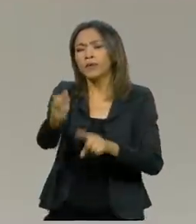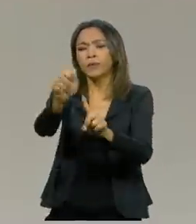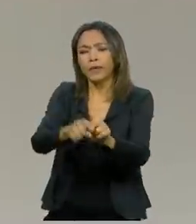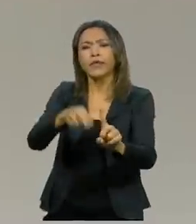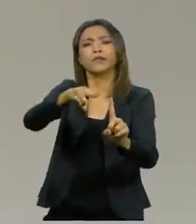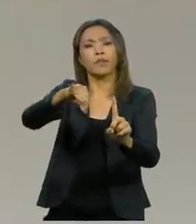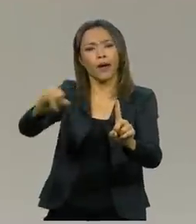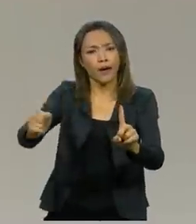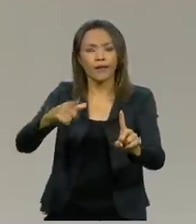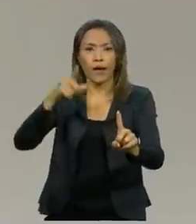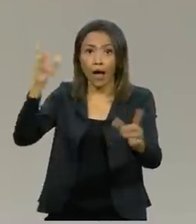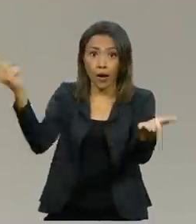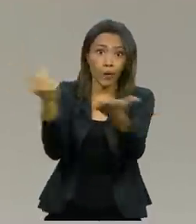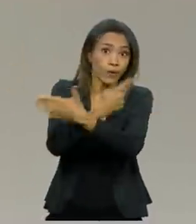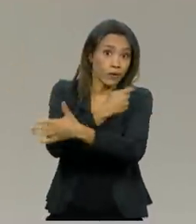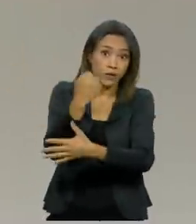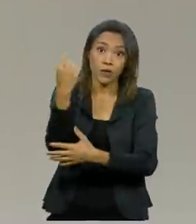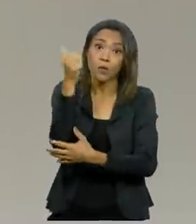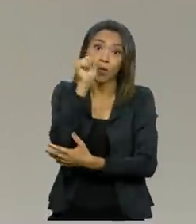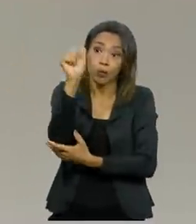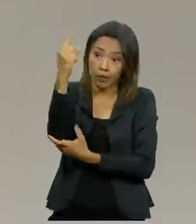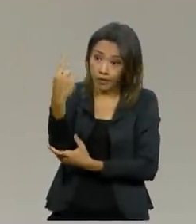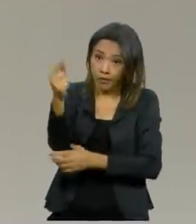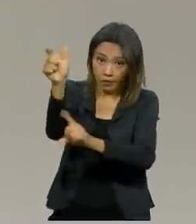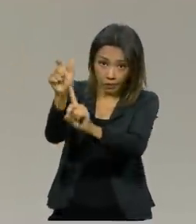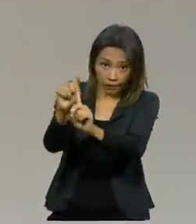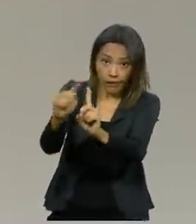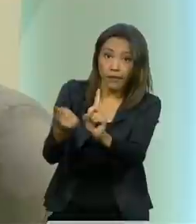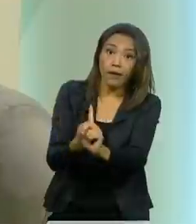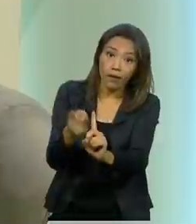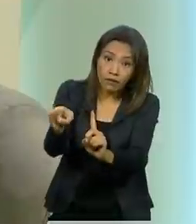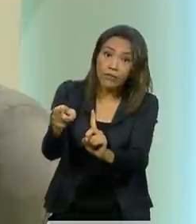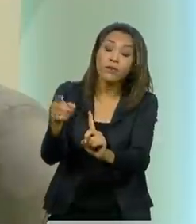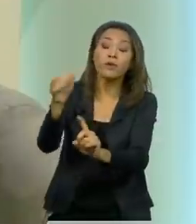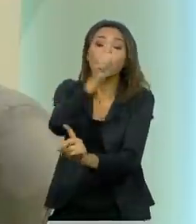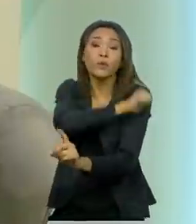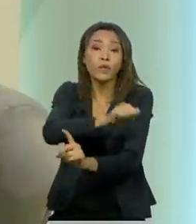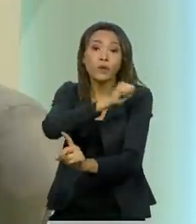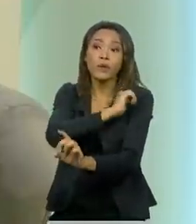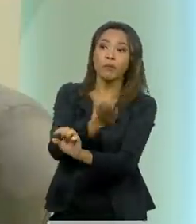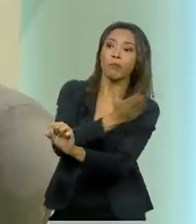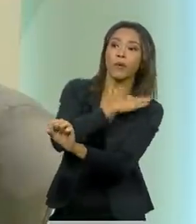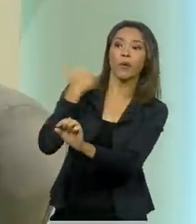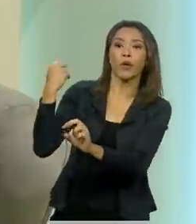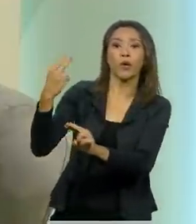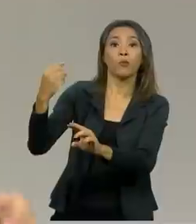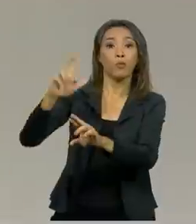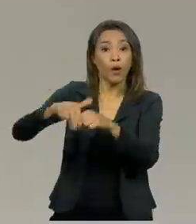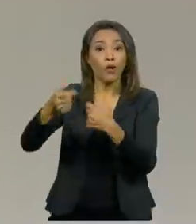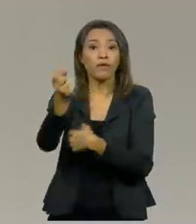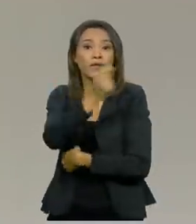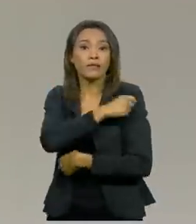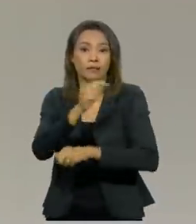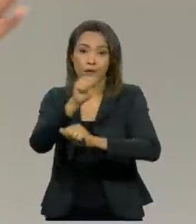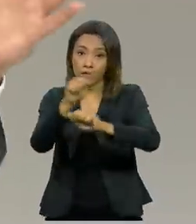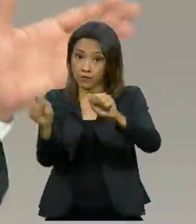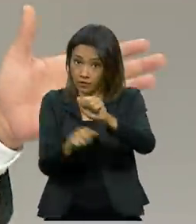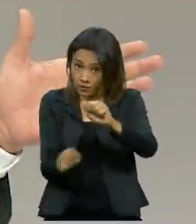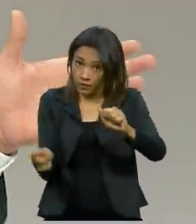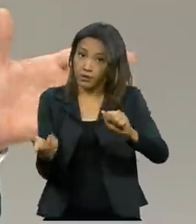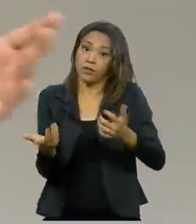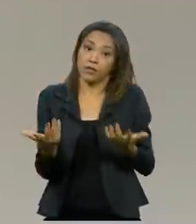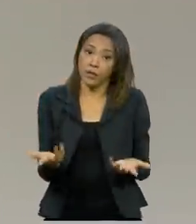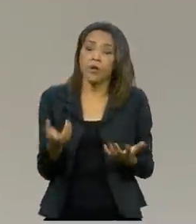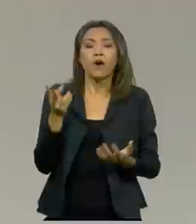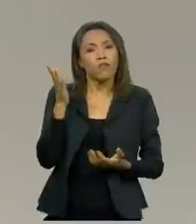houve esse caso, no Rio de Janeiro, da grávida que veio a óbito, depois de tomar a AstraZeneca. A gente vai trazer os